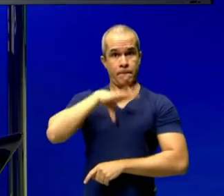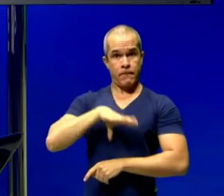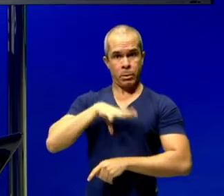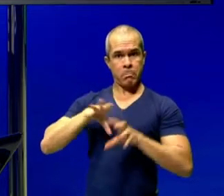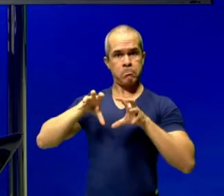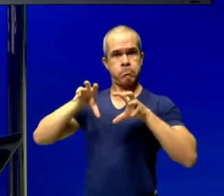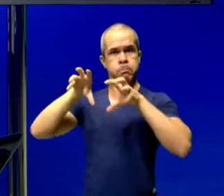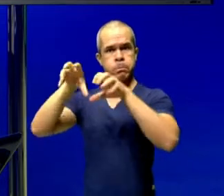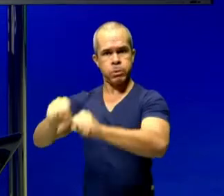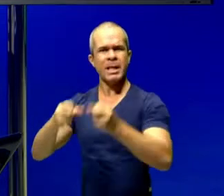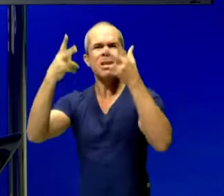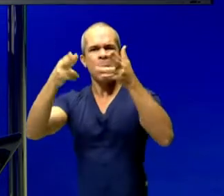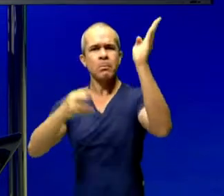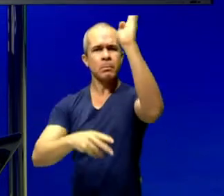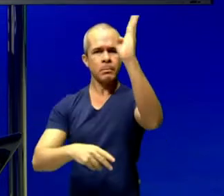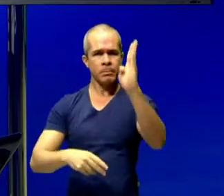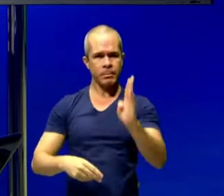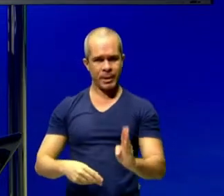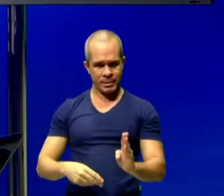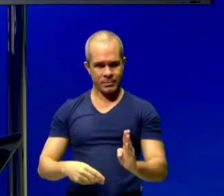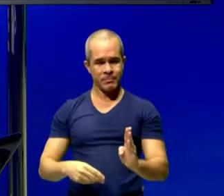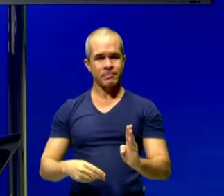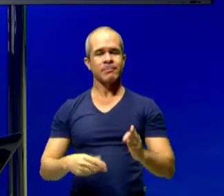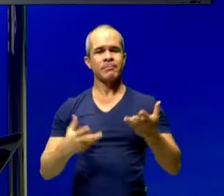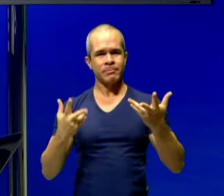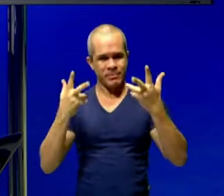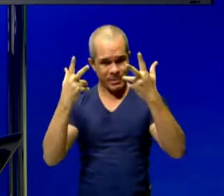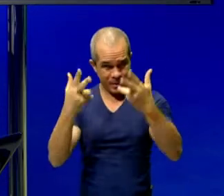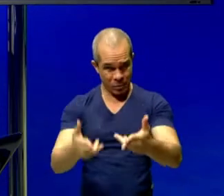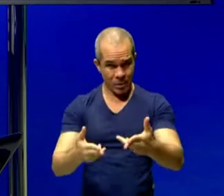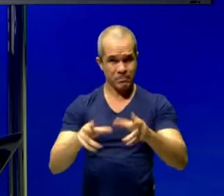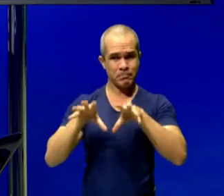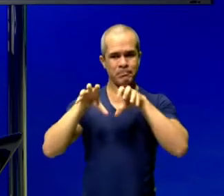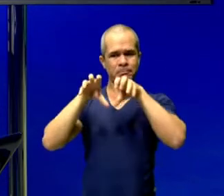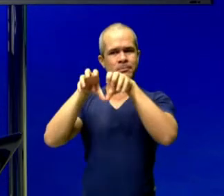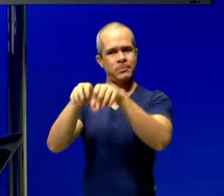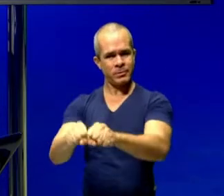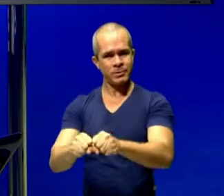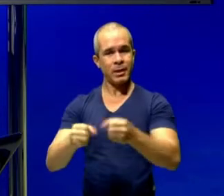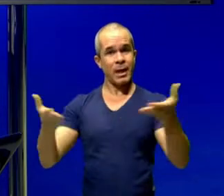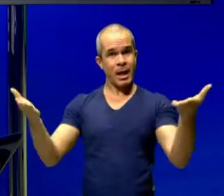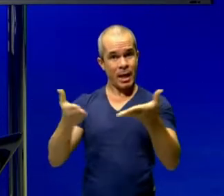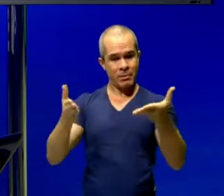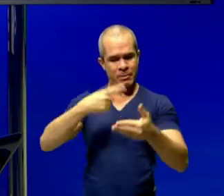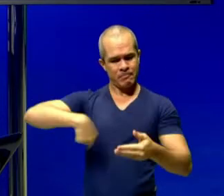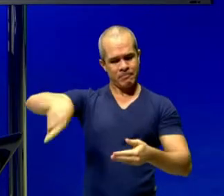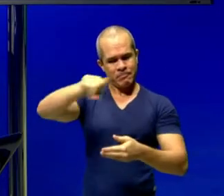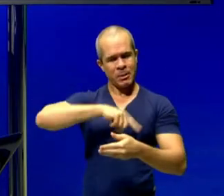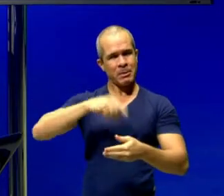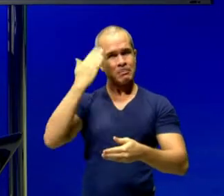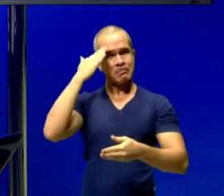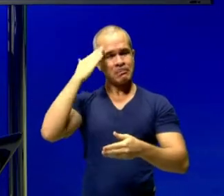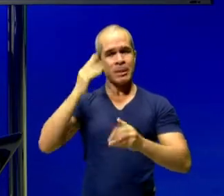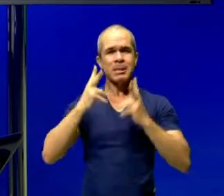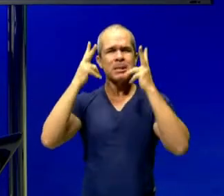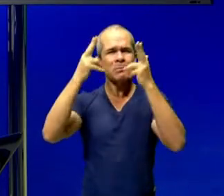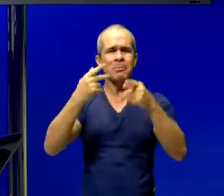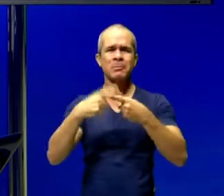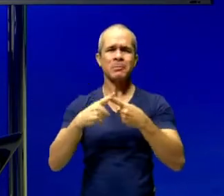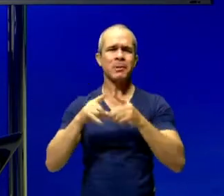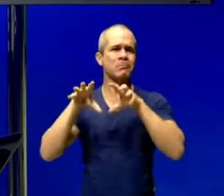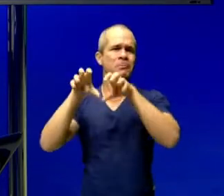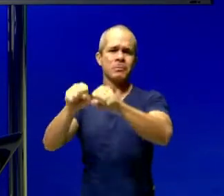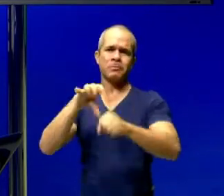eu estou tentando trazer um pouco dessas lutas para o contexto brasileiro e para a gente enxergar um pouco a nossa realidade nesses países. Tá bom?